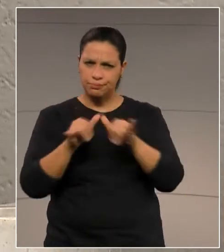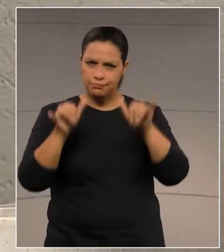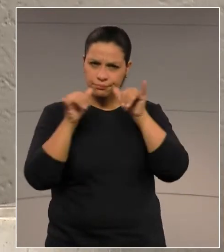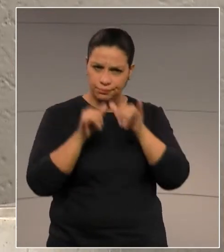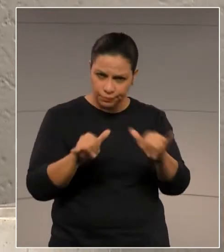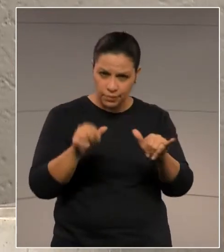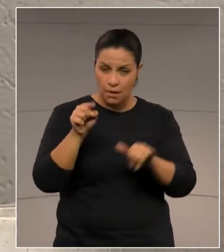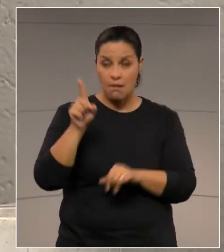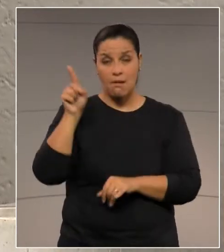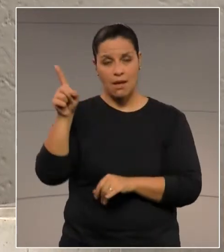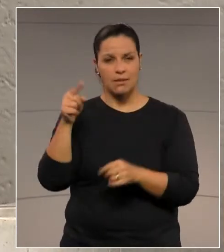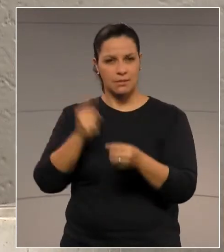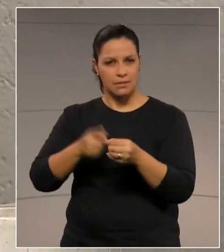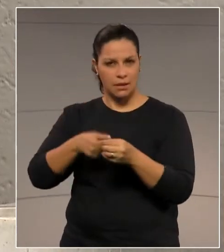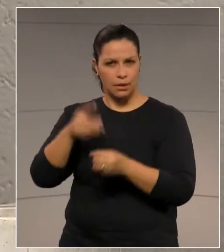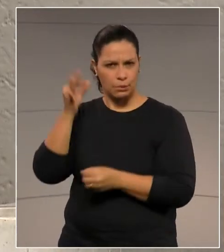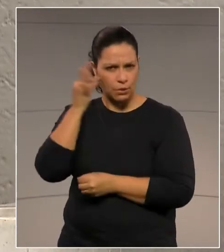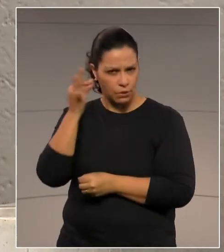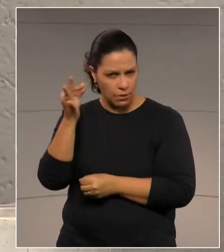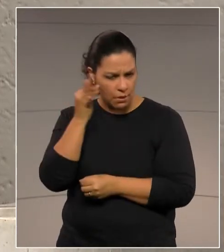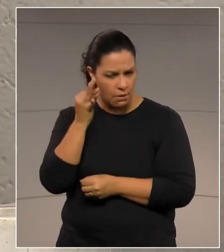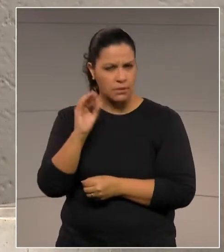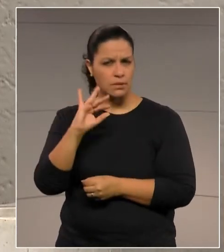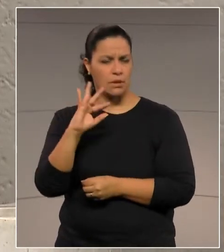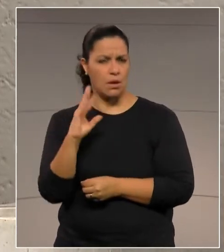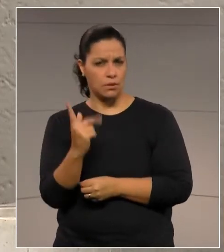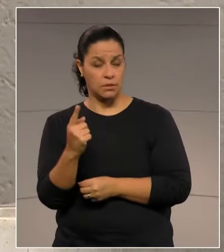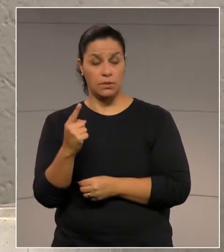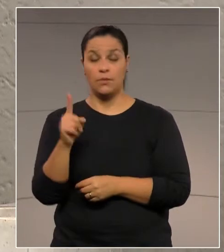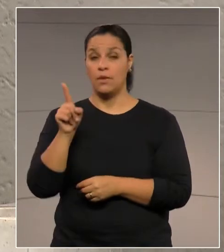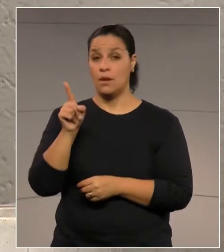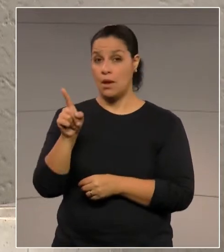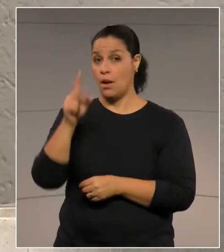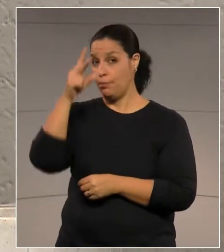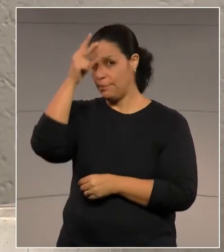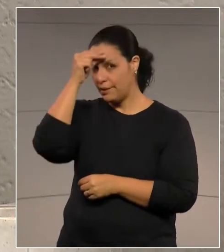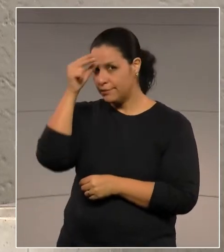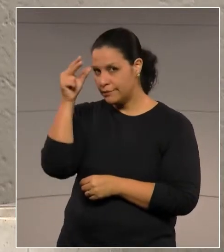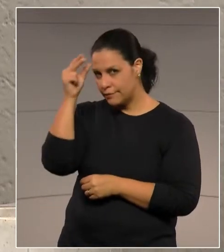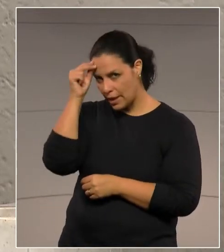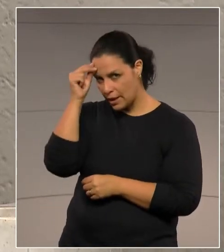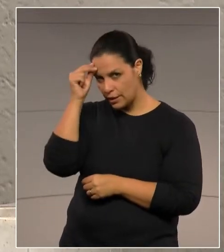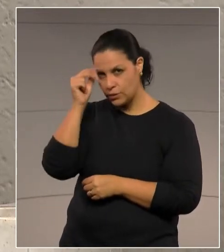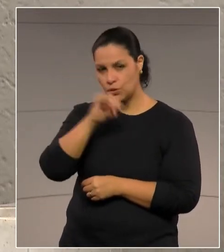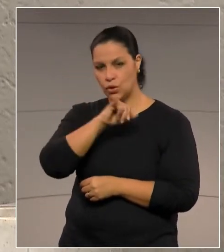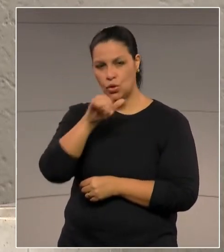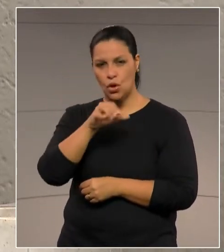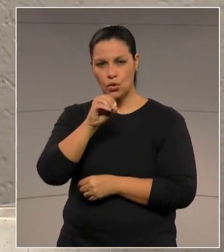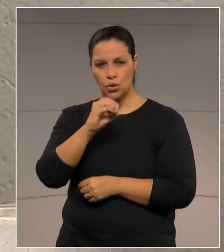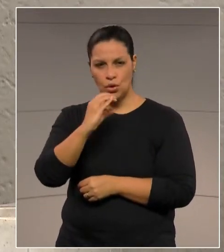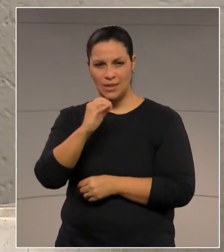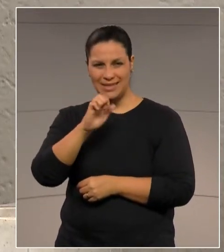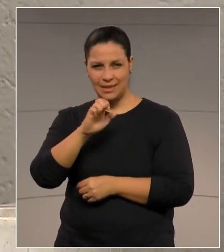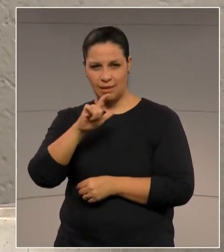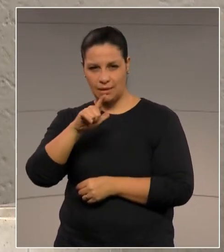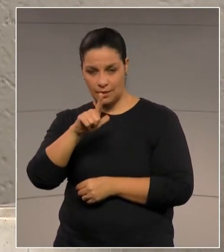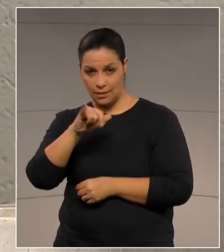em Ponta Grossa. Na época, o então prefeito Jocelito Canto,